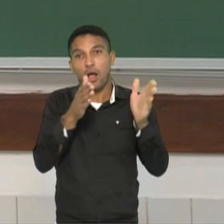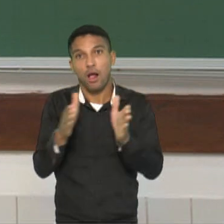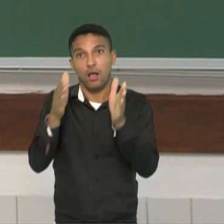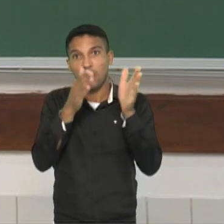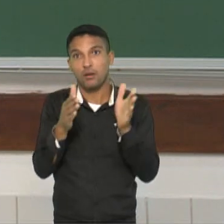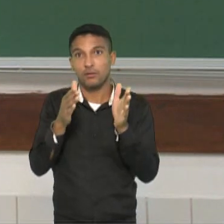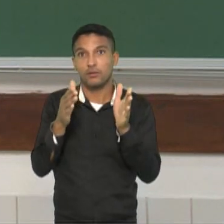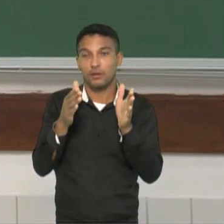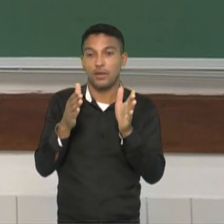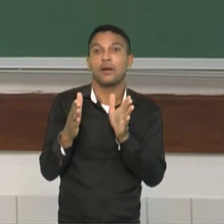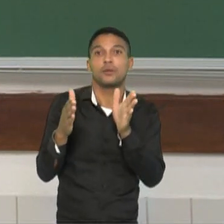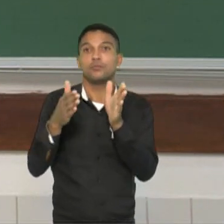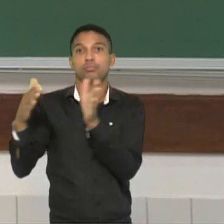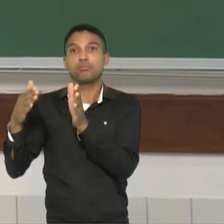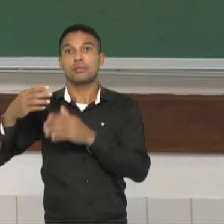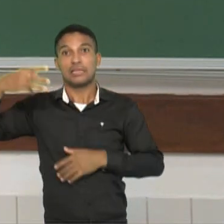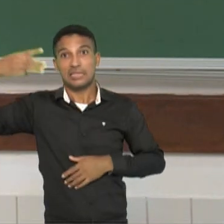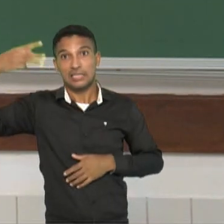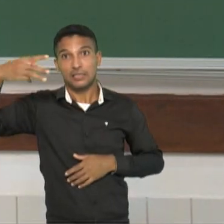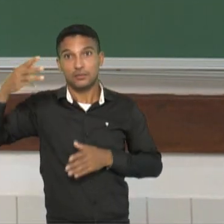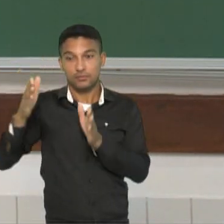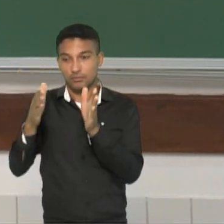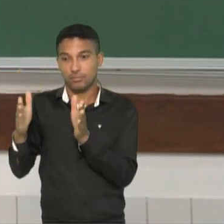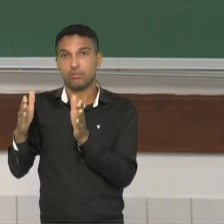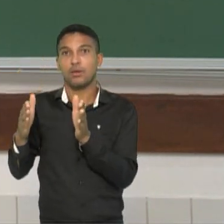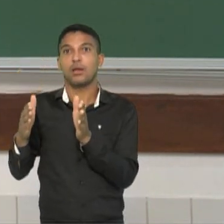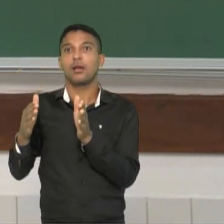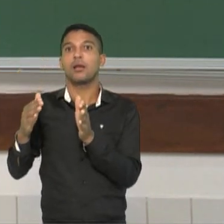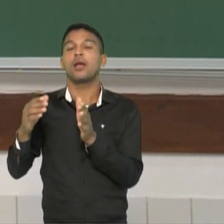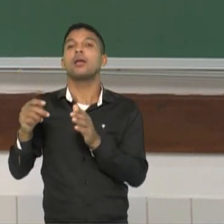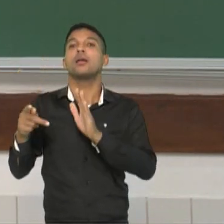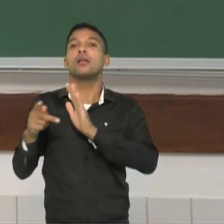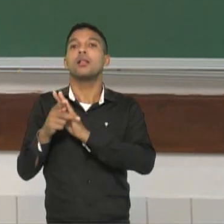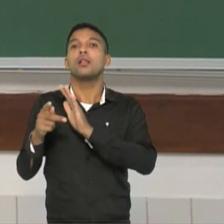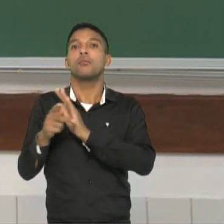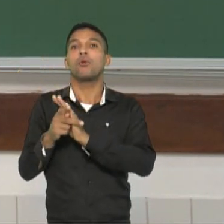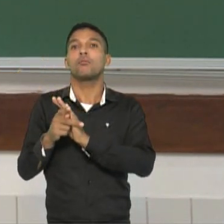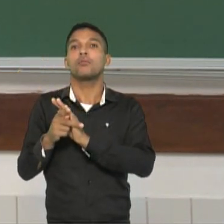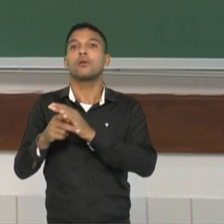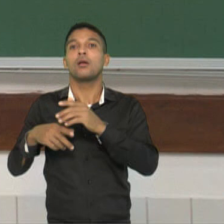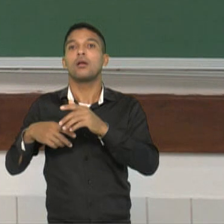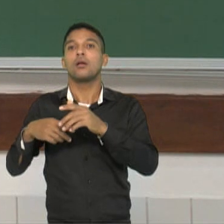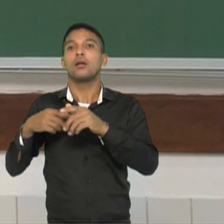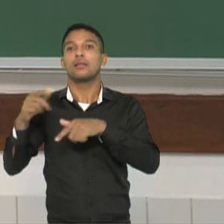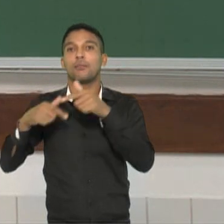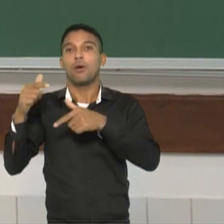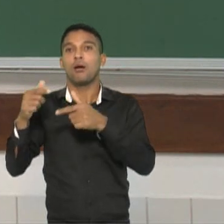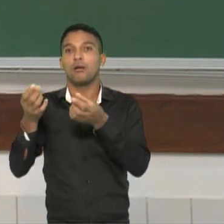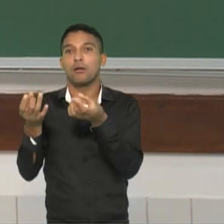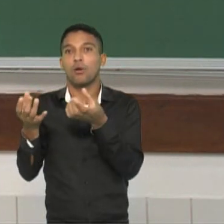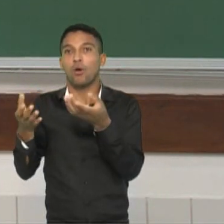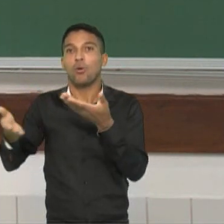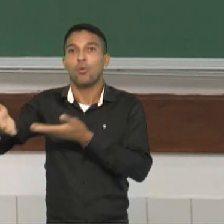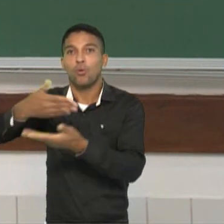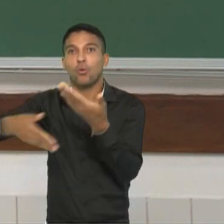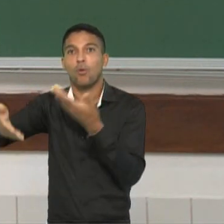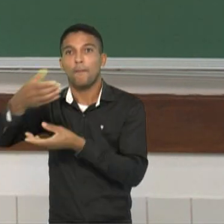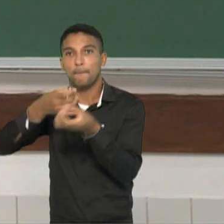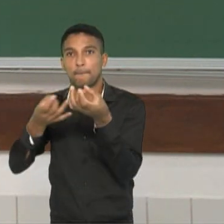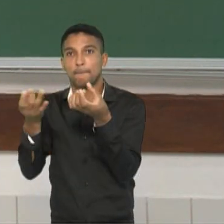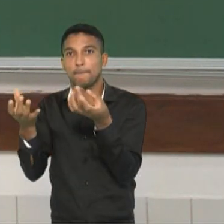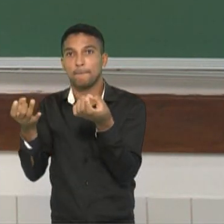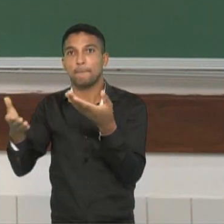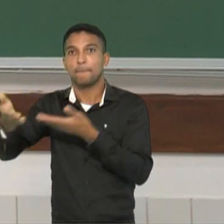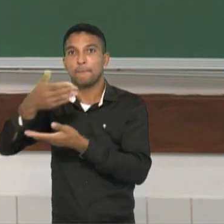é bem amplo e são principalmente as atividades do setor de serviços. O comércio é um deles. Ou até